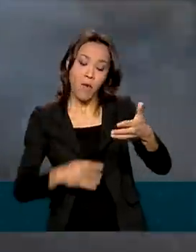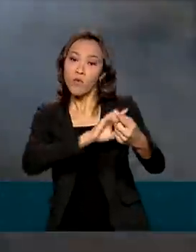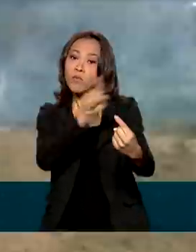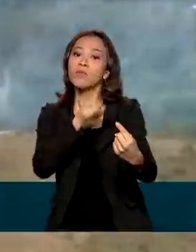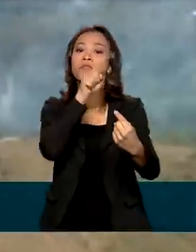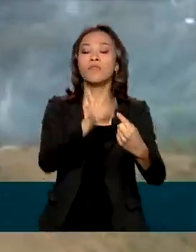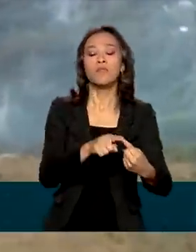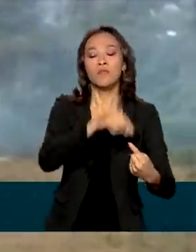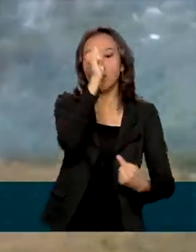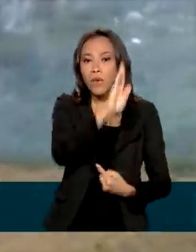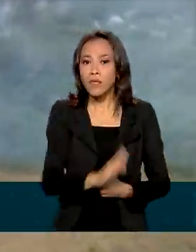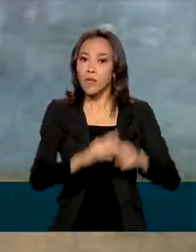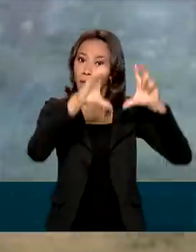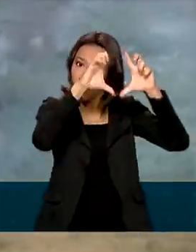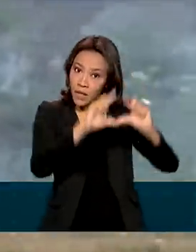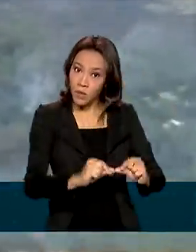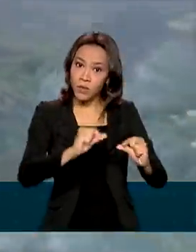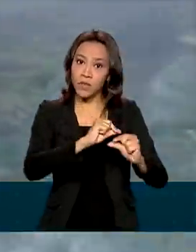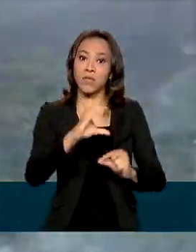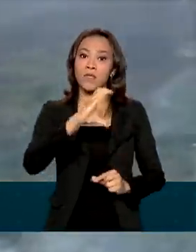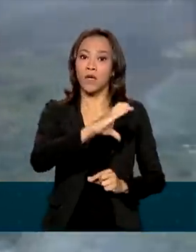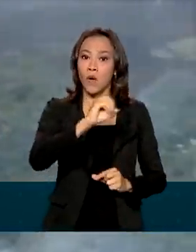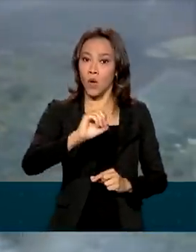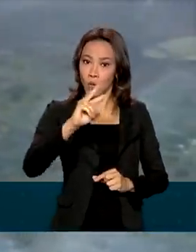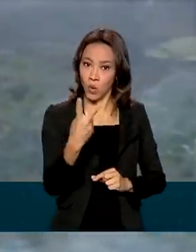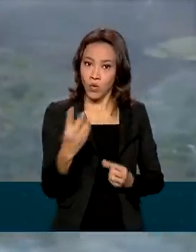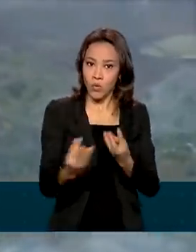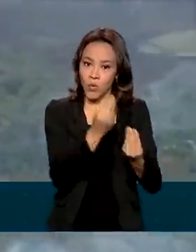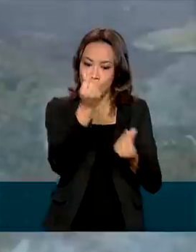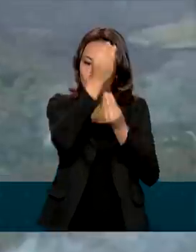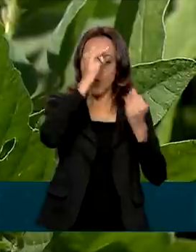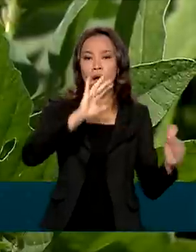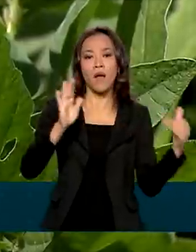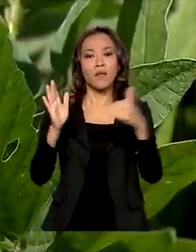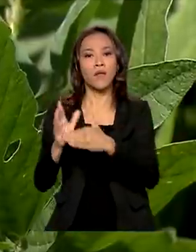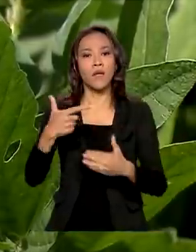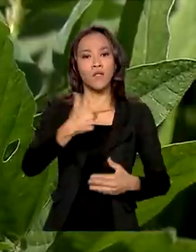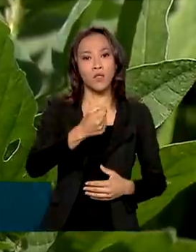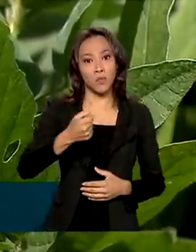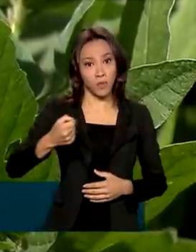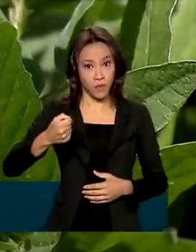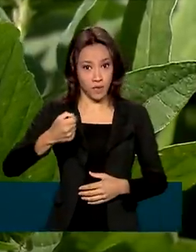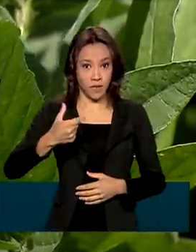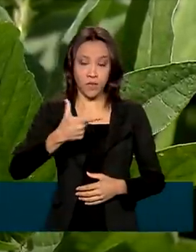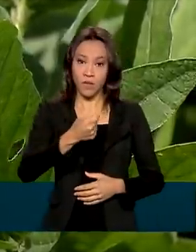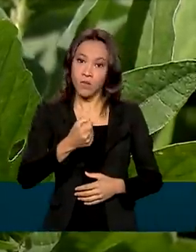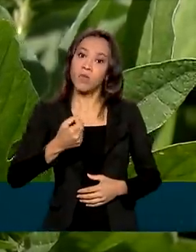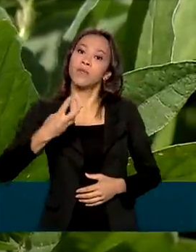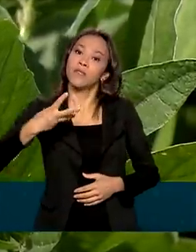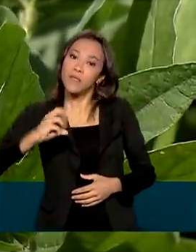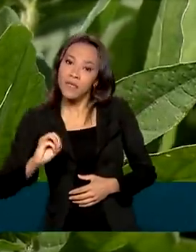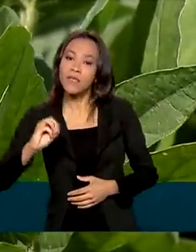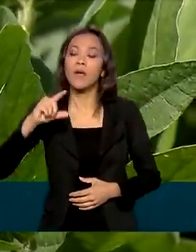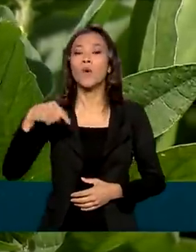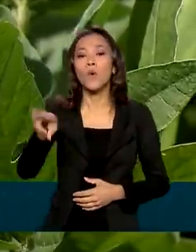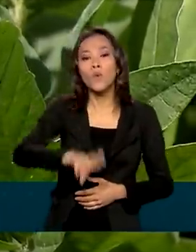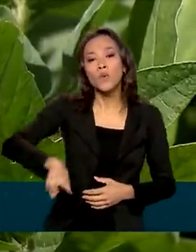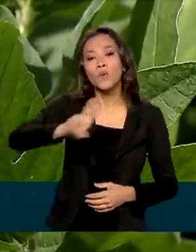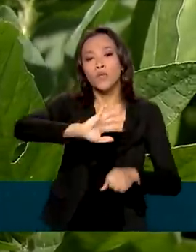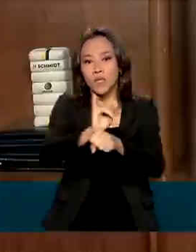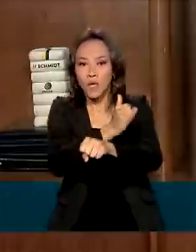gás carbônico em mais de um bilhão de toneladas até 2030, com a adoção de tecnologias de produção